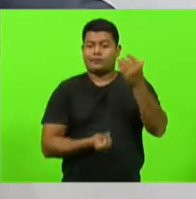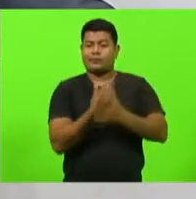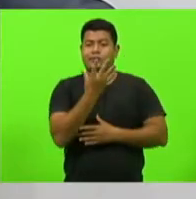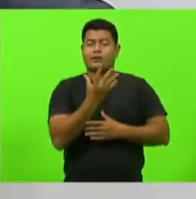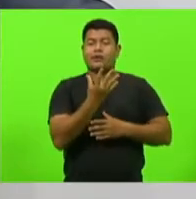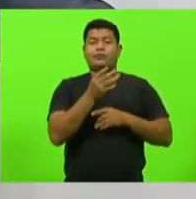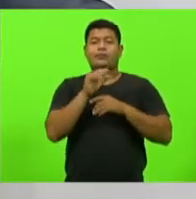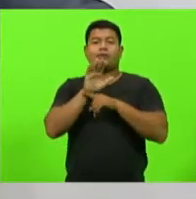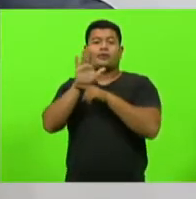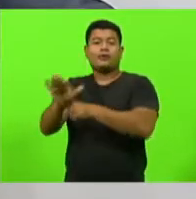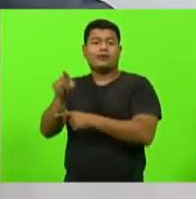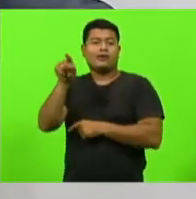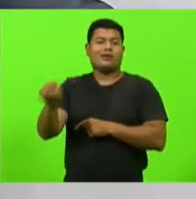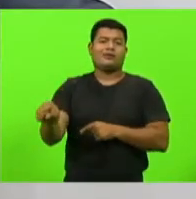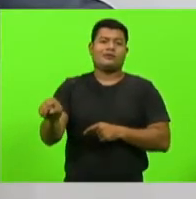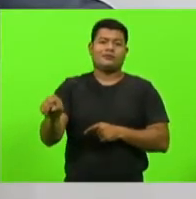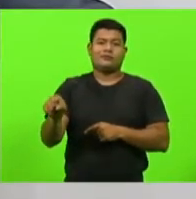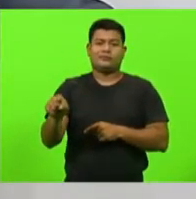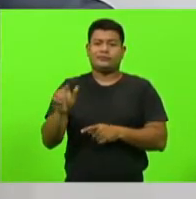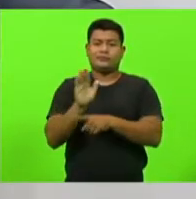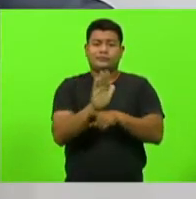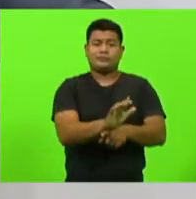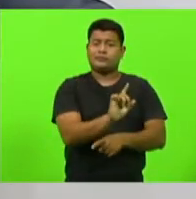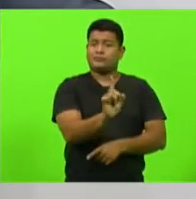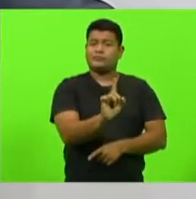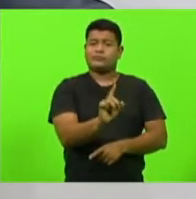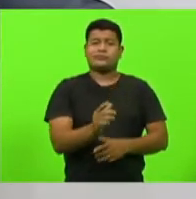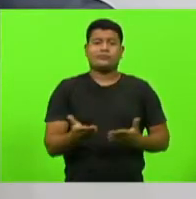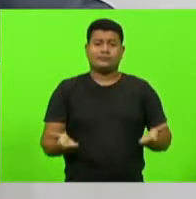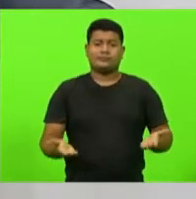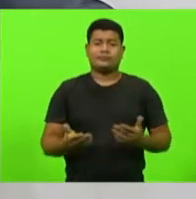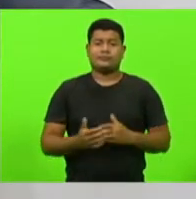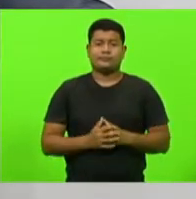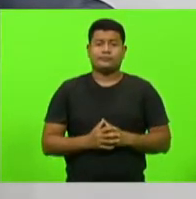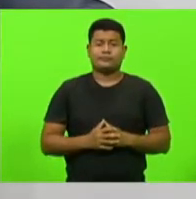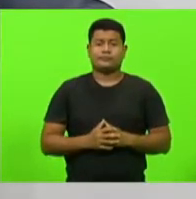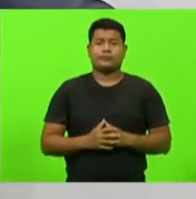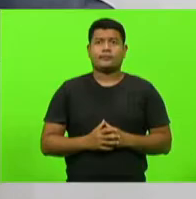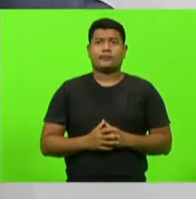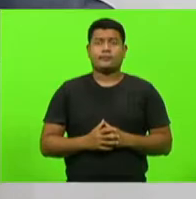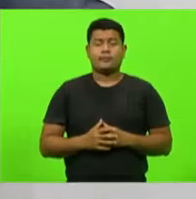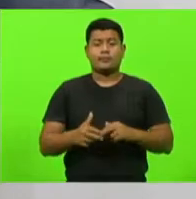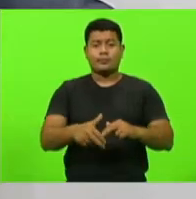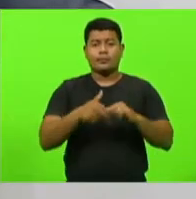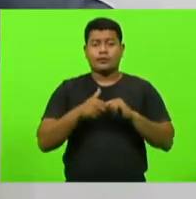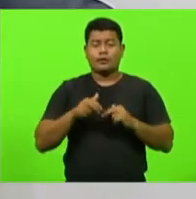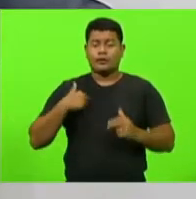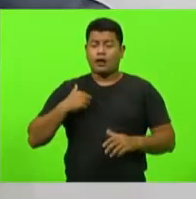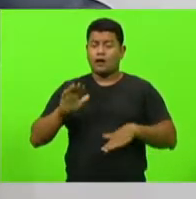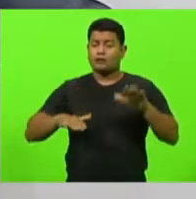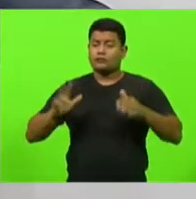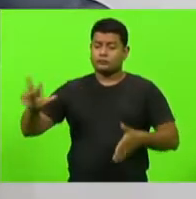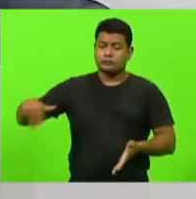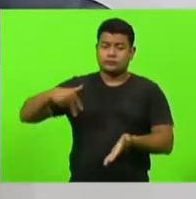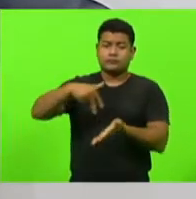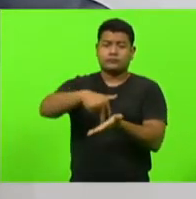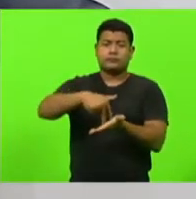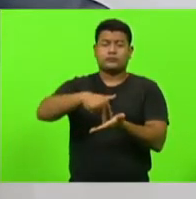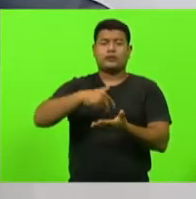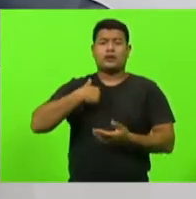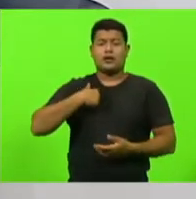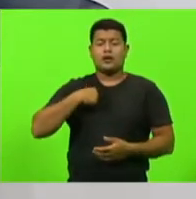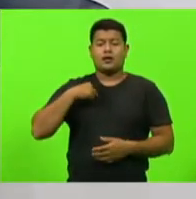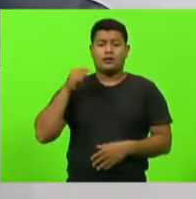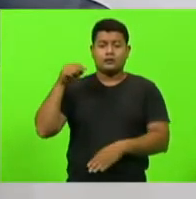Foi para isso que o sistema foi criado, para se autodefender. Por isso, quando eu chego aqui e digo que eu vim para essa